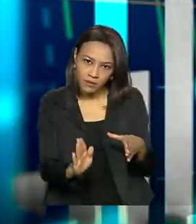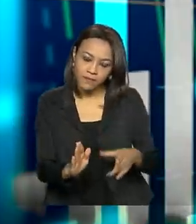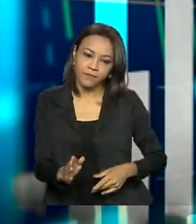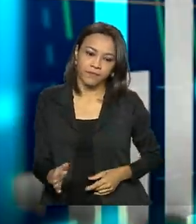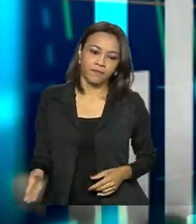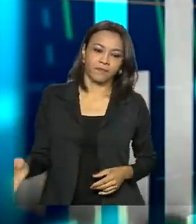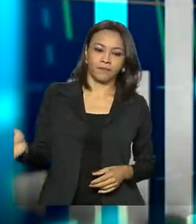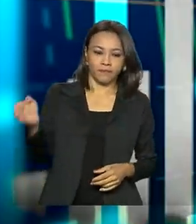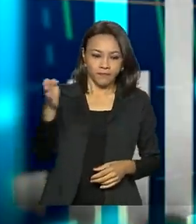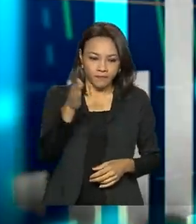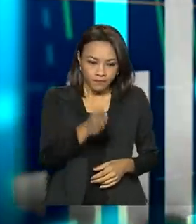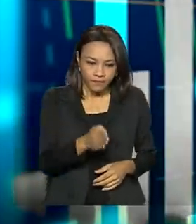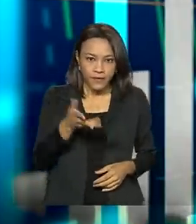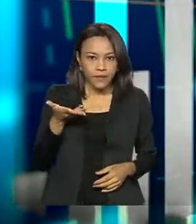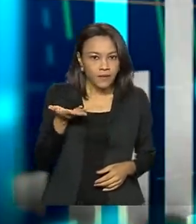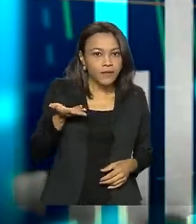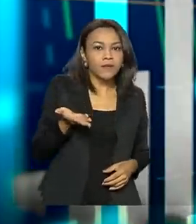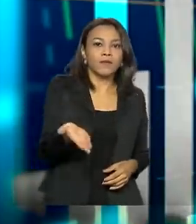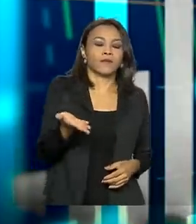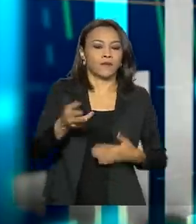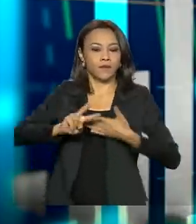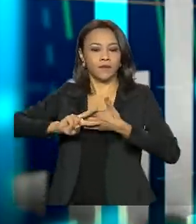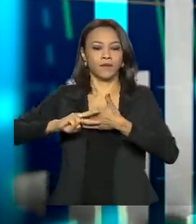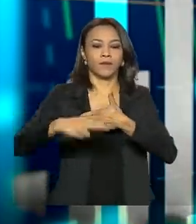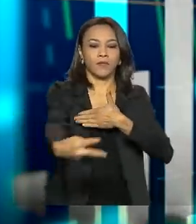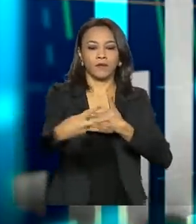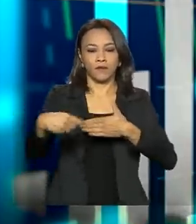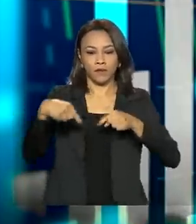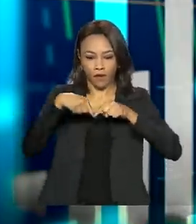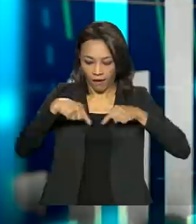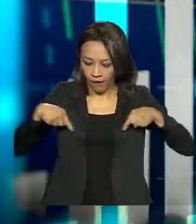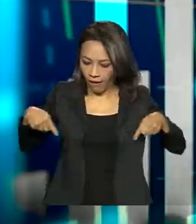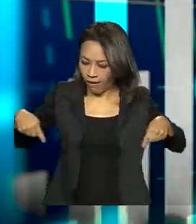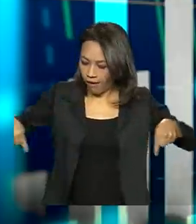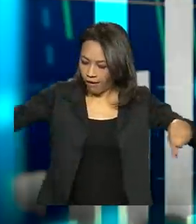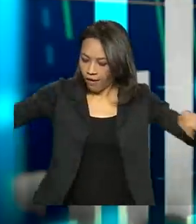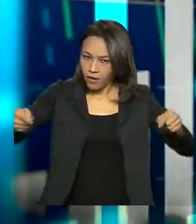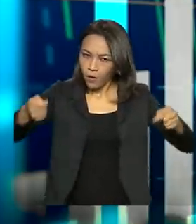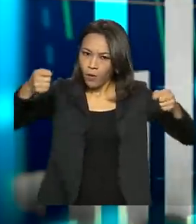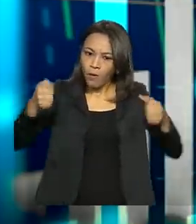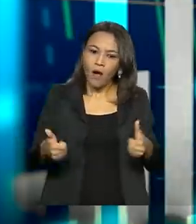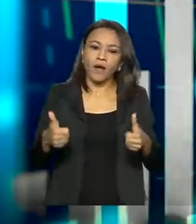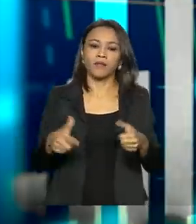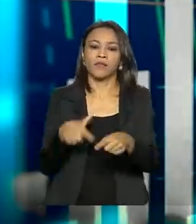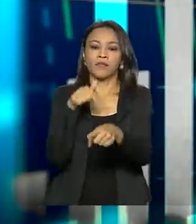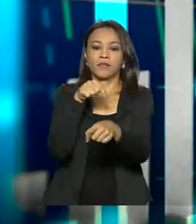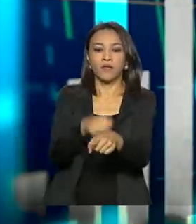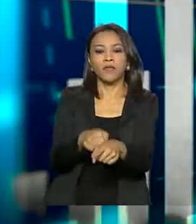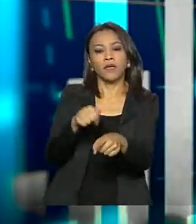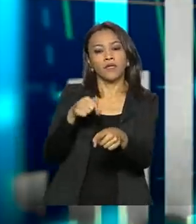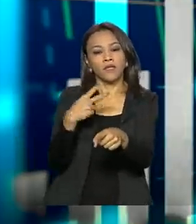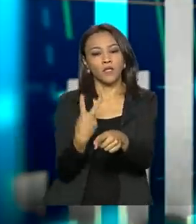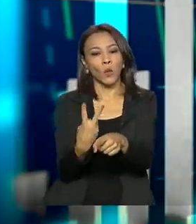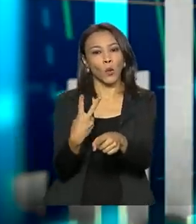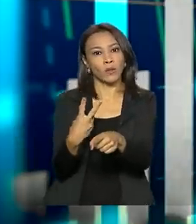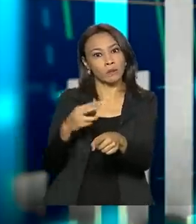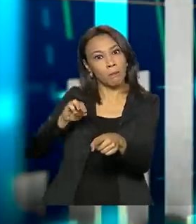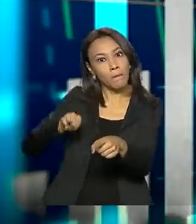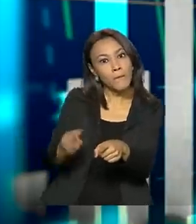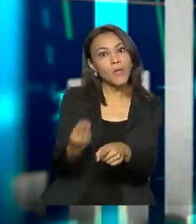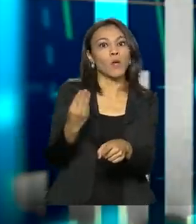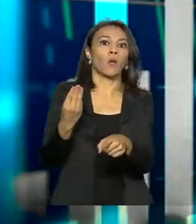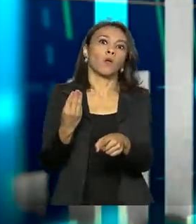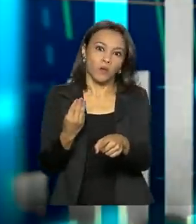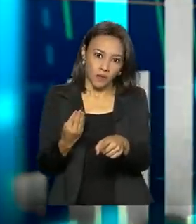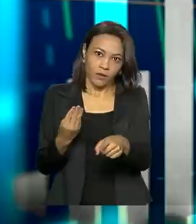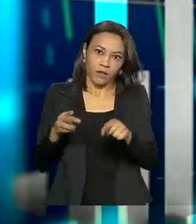Isso aí também se deve à área cultivada, que deve atingir quase 72 milhões de hectares, 71,8, que